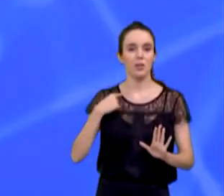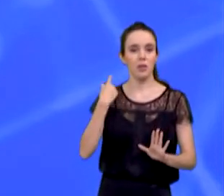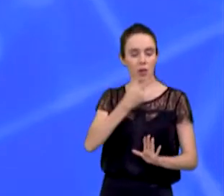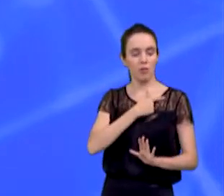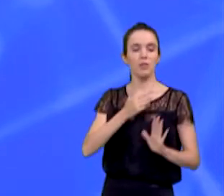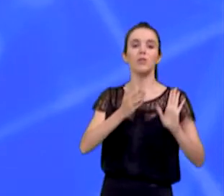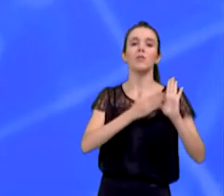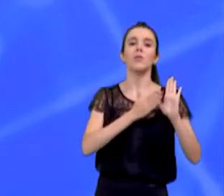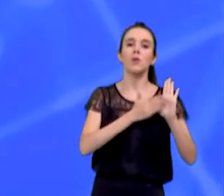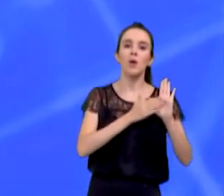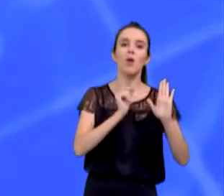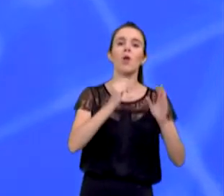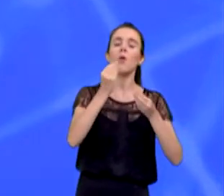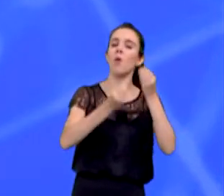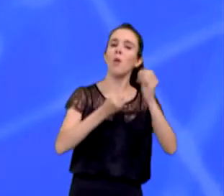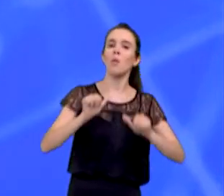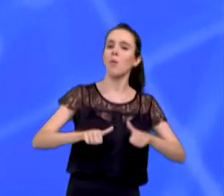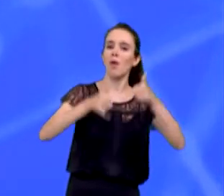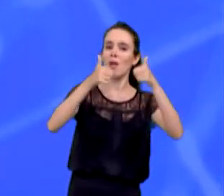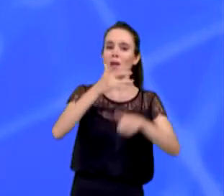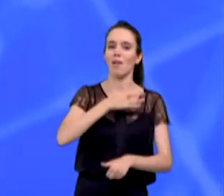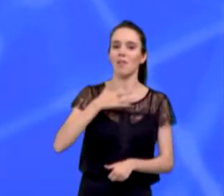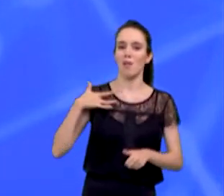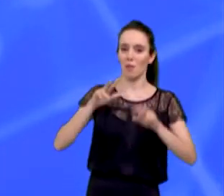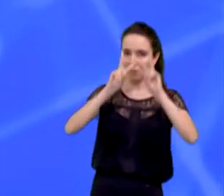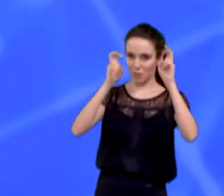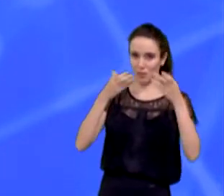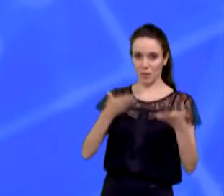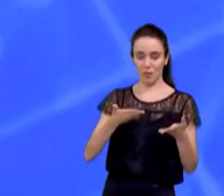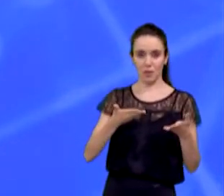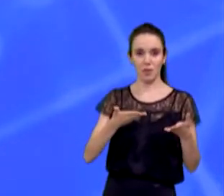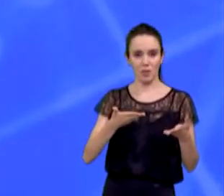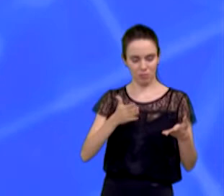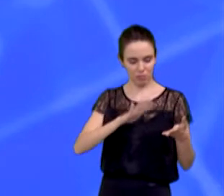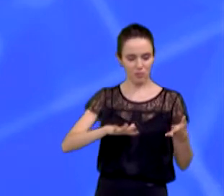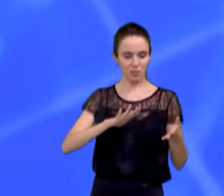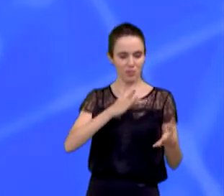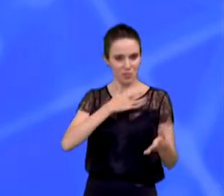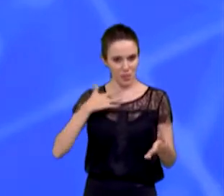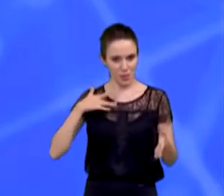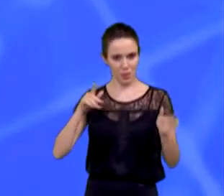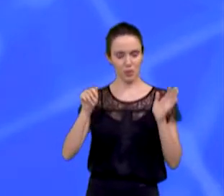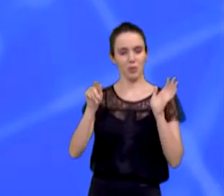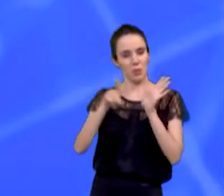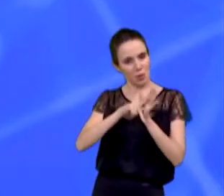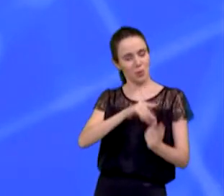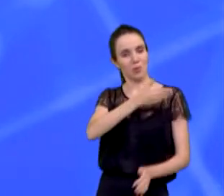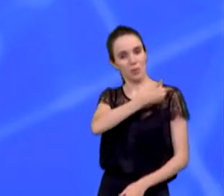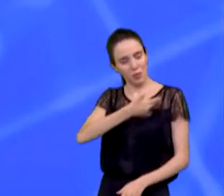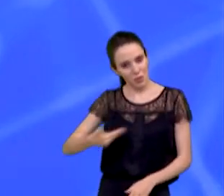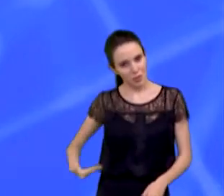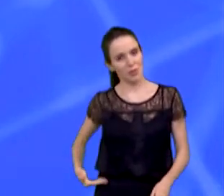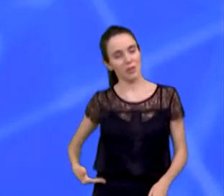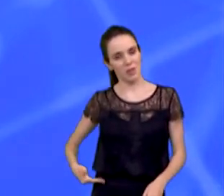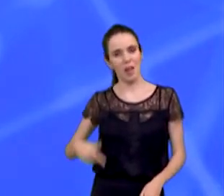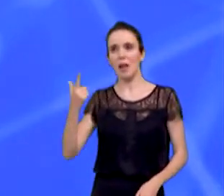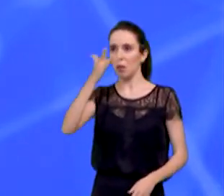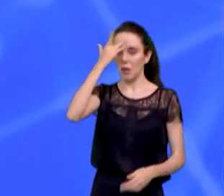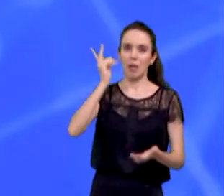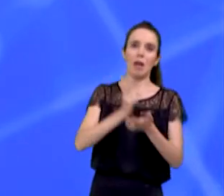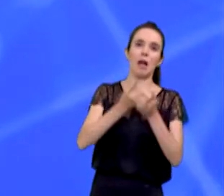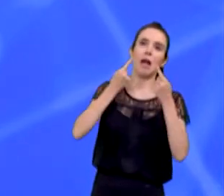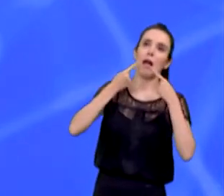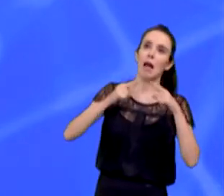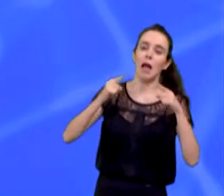o problema da saúde em São José dos Campos. O primeiro ponto, nós vamos humanizar a saúde pública da cidade. Todo mundo reclama. Nós temos que